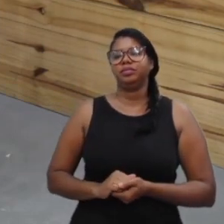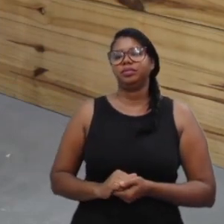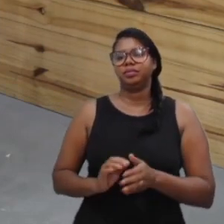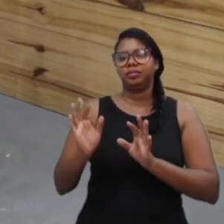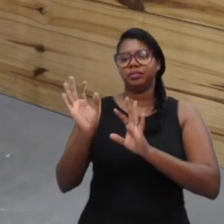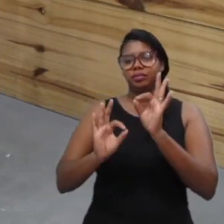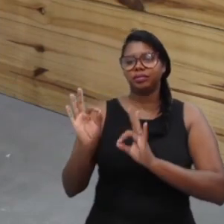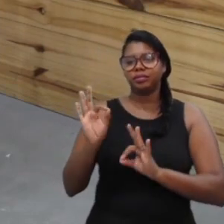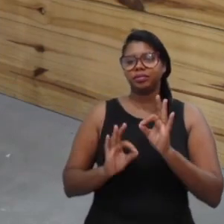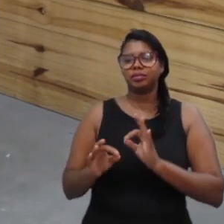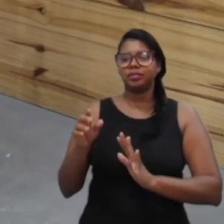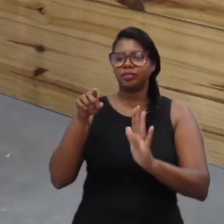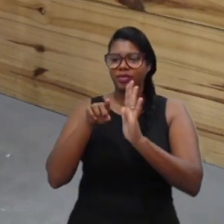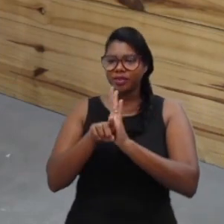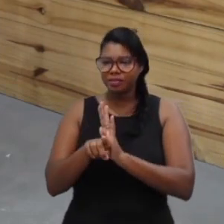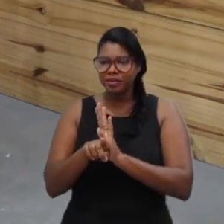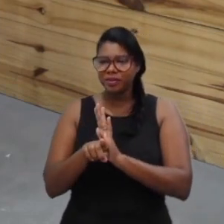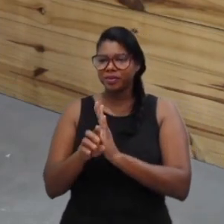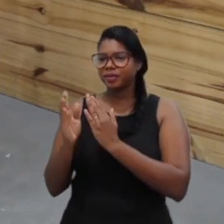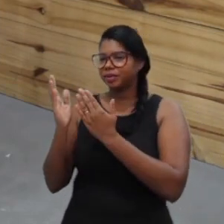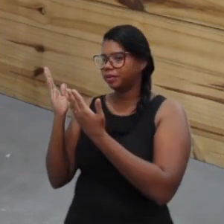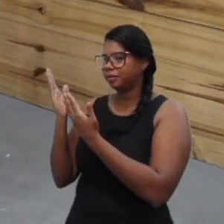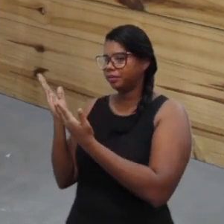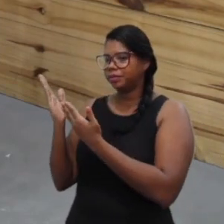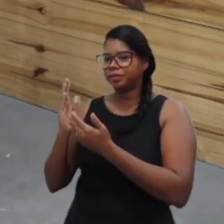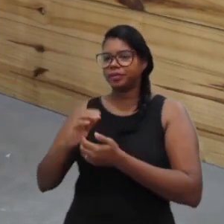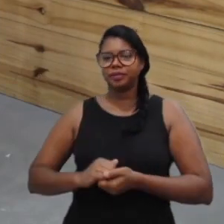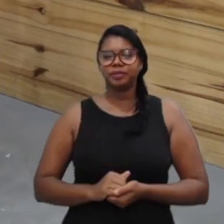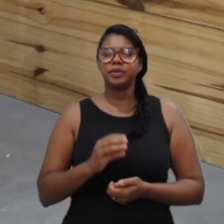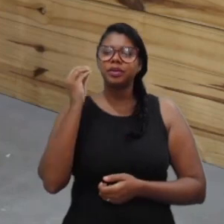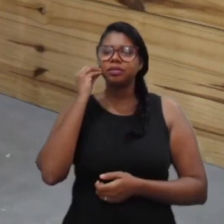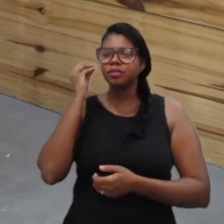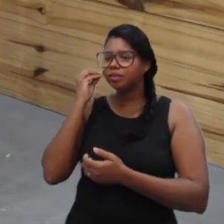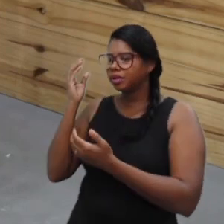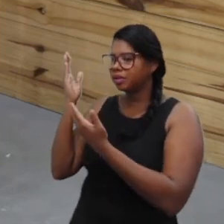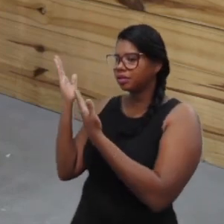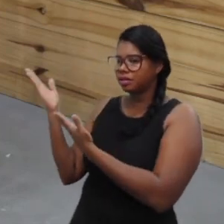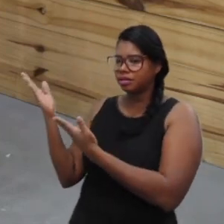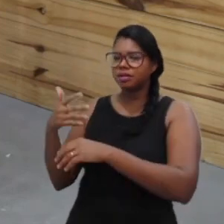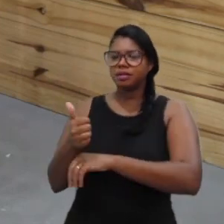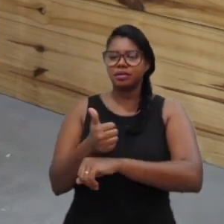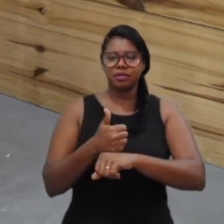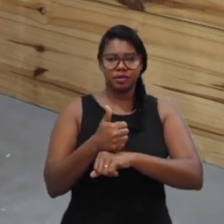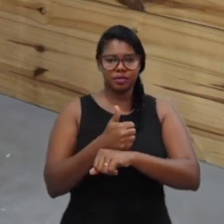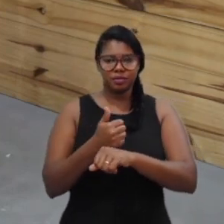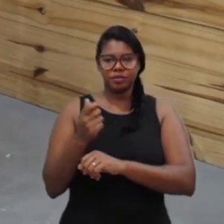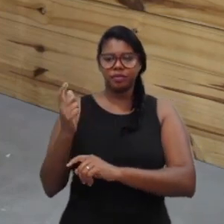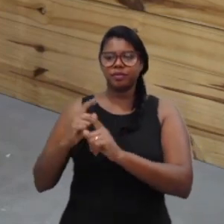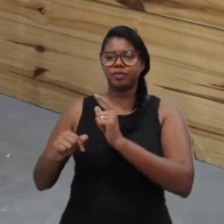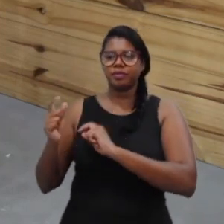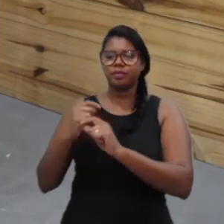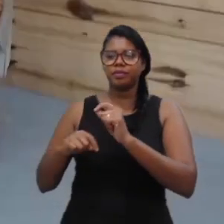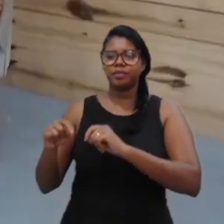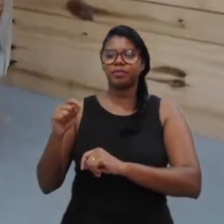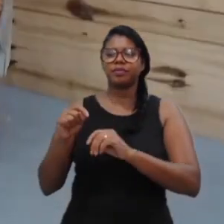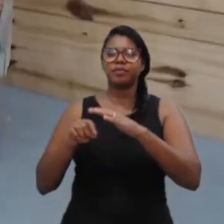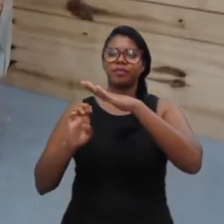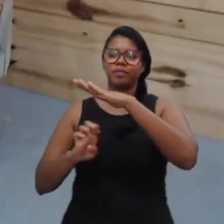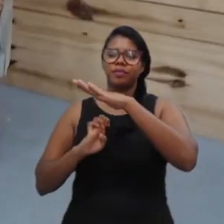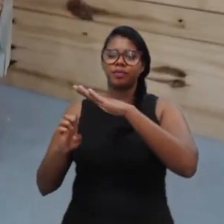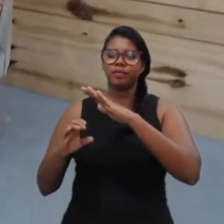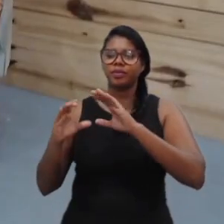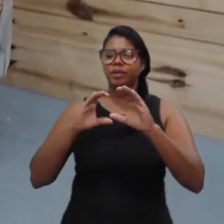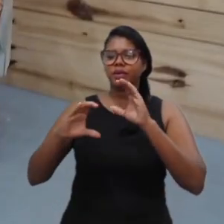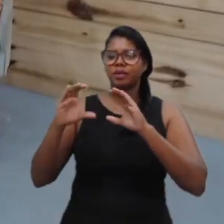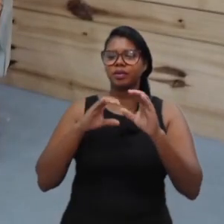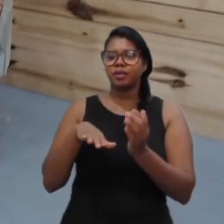aí, tenho uma coisa para perguntar, a respeito da sua experiência como profissional em empresas de comunicação, que é